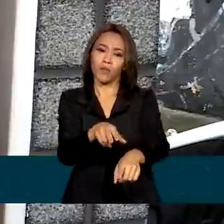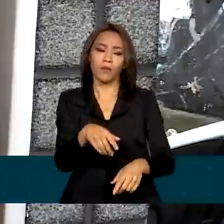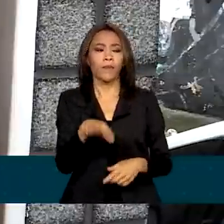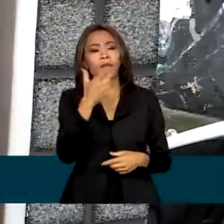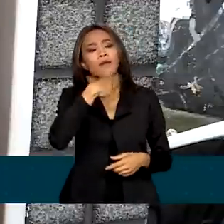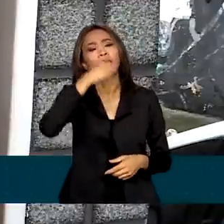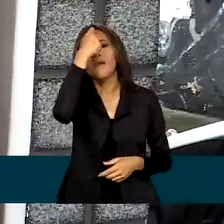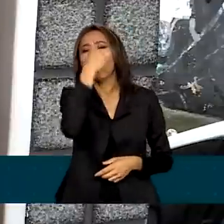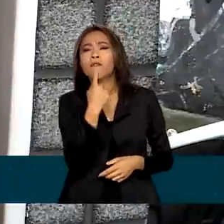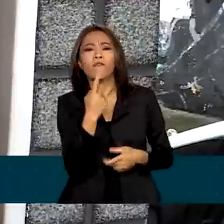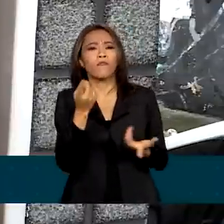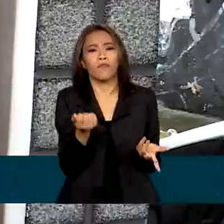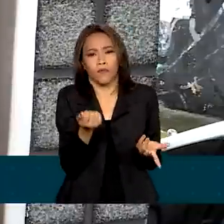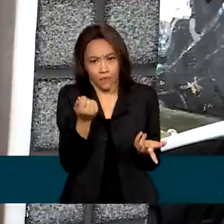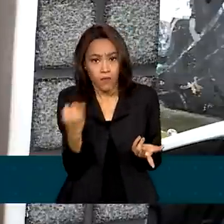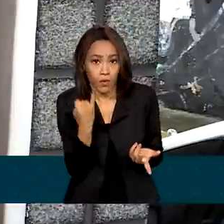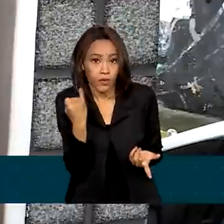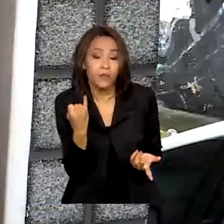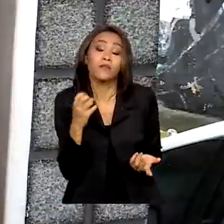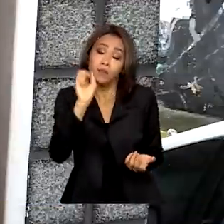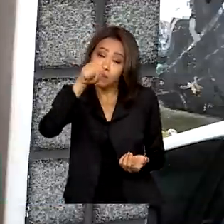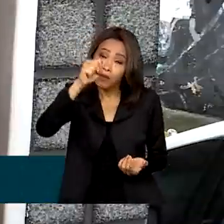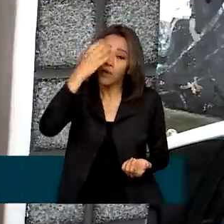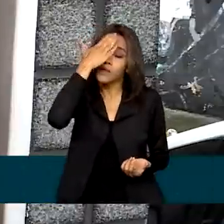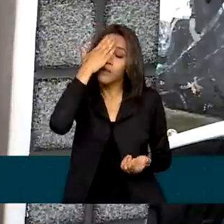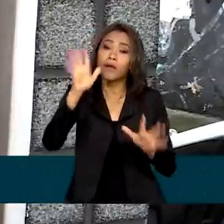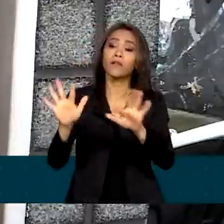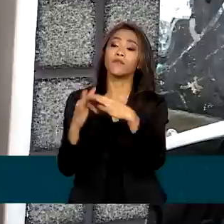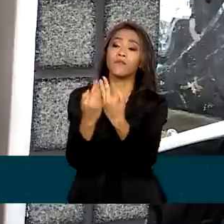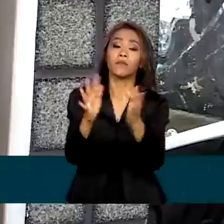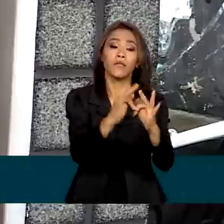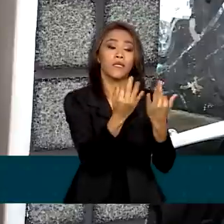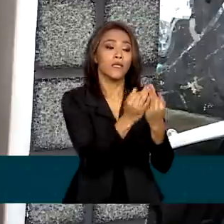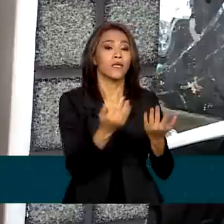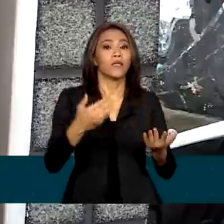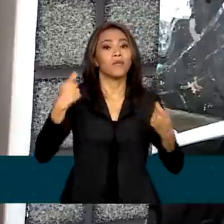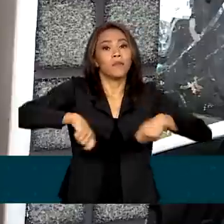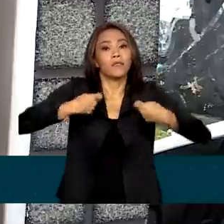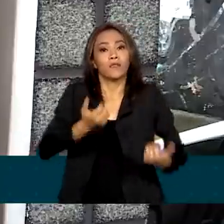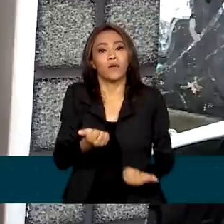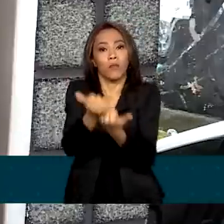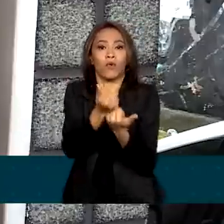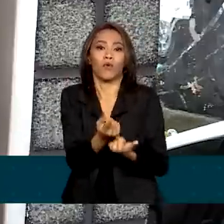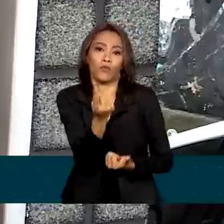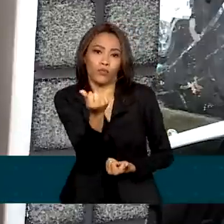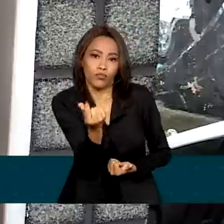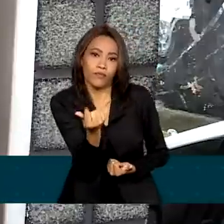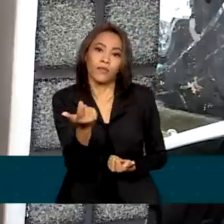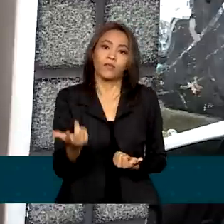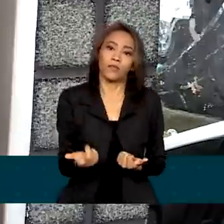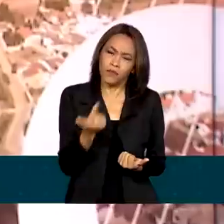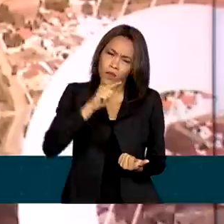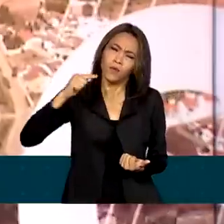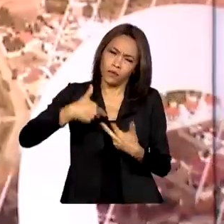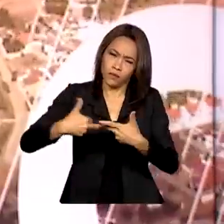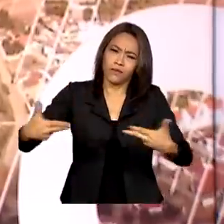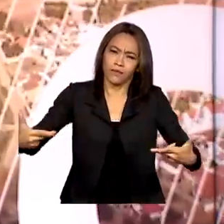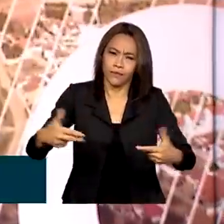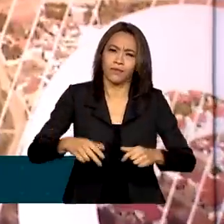é o brasileiro e como ele vive. Sim, com certeza. Principalmente as famílias que precisam de mais renda, mais ajustes e coisas do gênero.